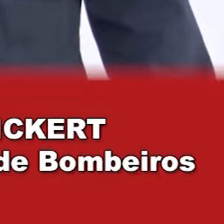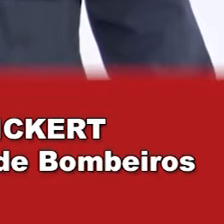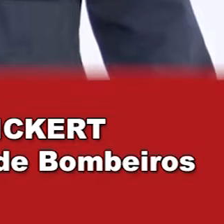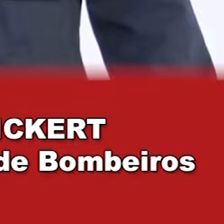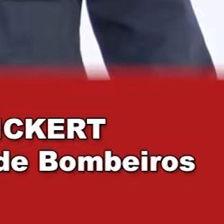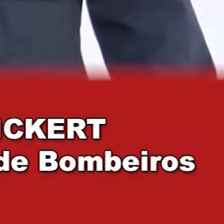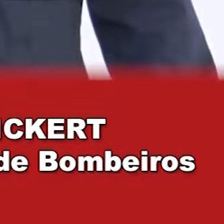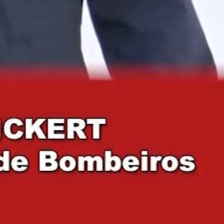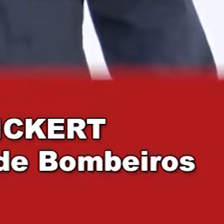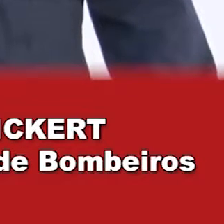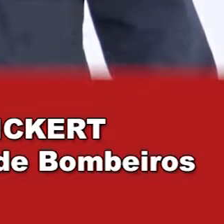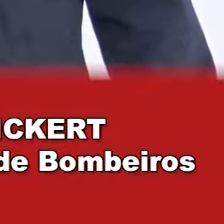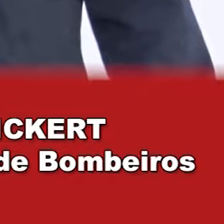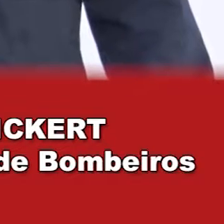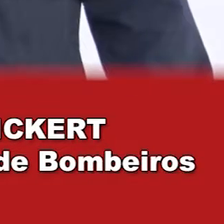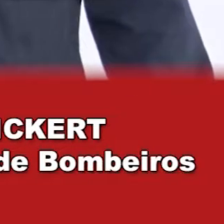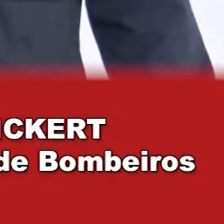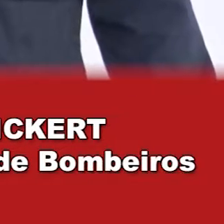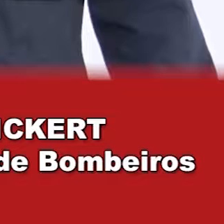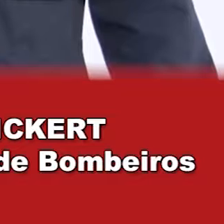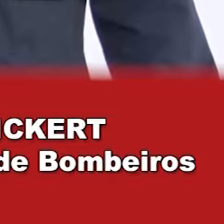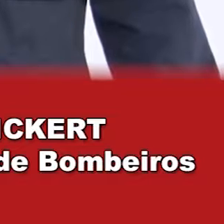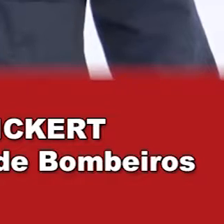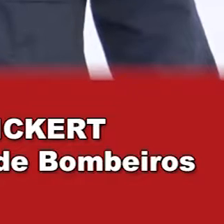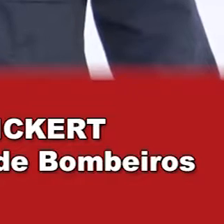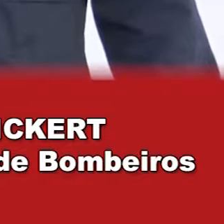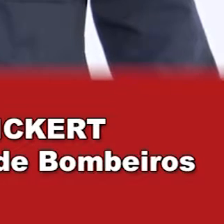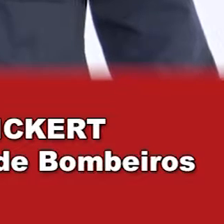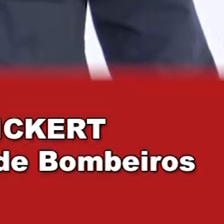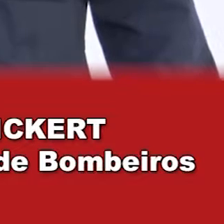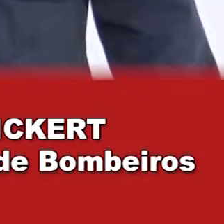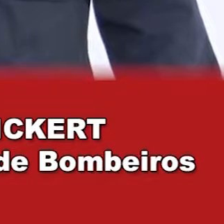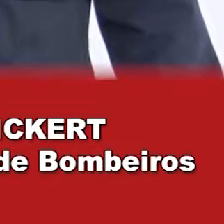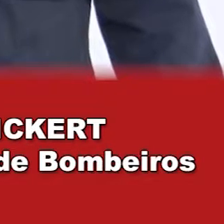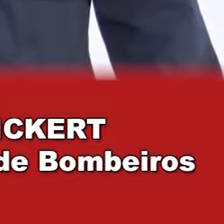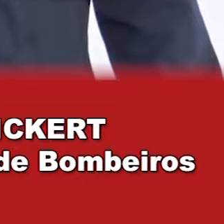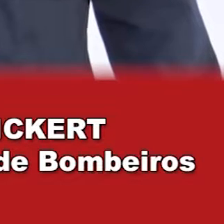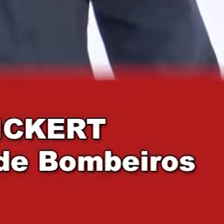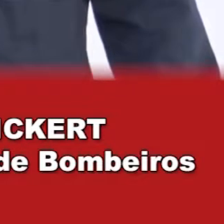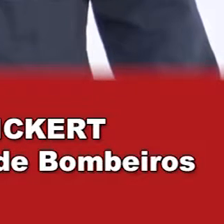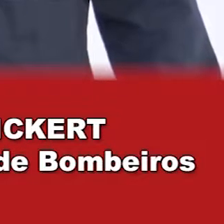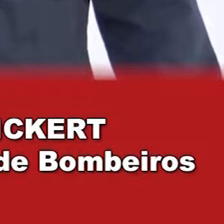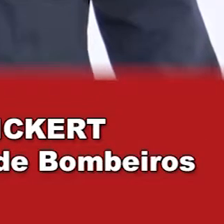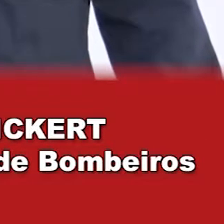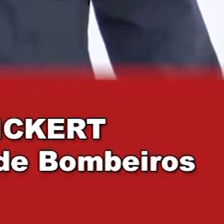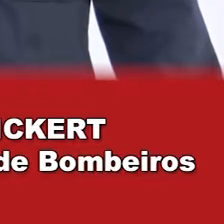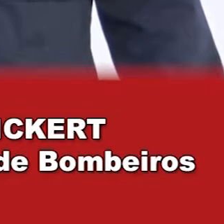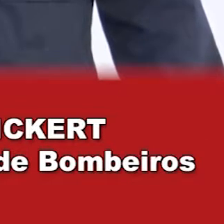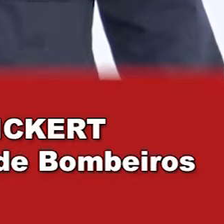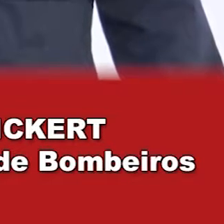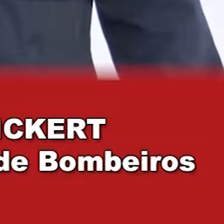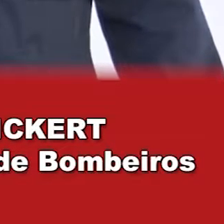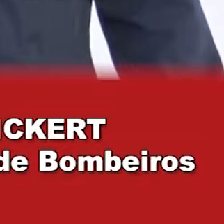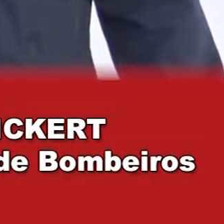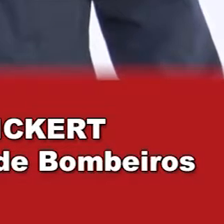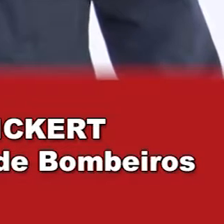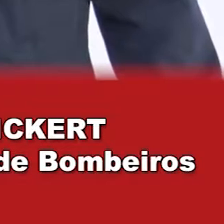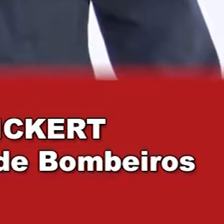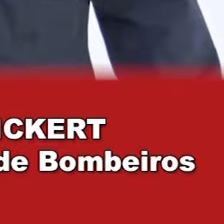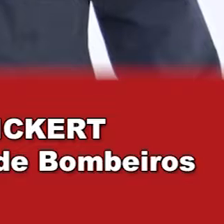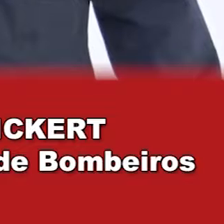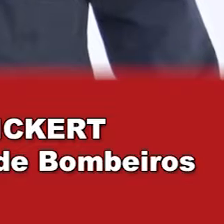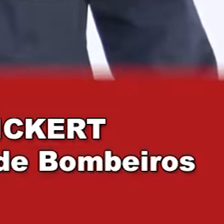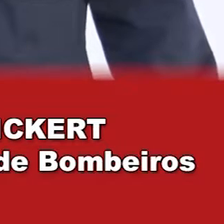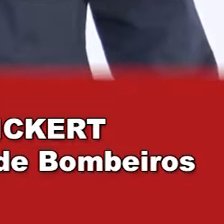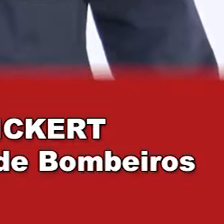conta de um trote, pode ter outra pessoa necessitando desse atendimento e ficará sem o atendimento. Então,